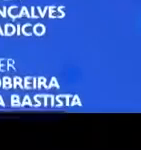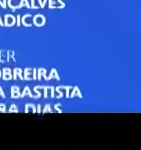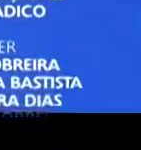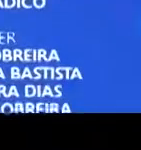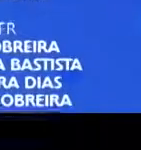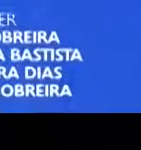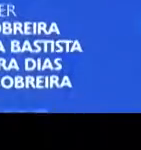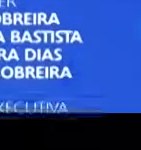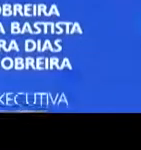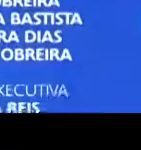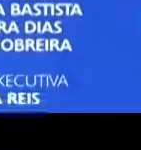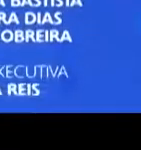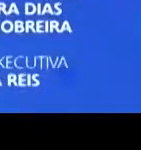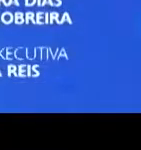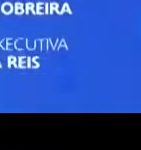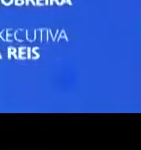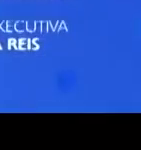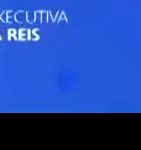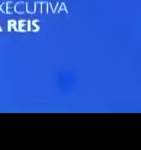OuHola notebook.